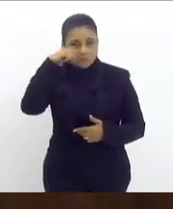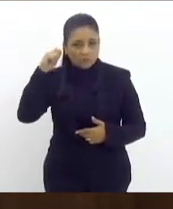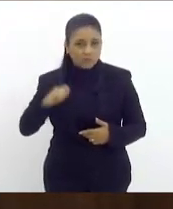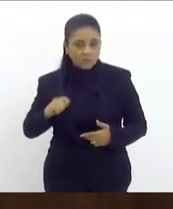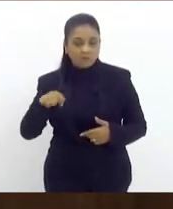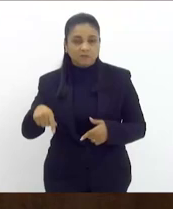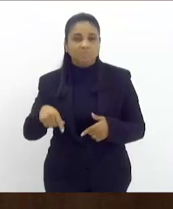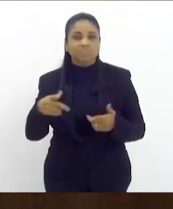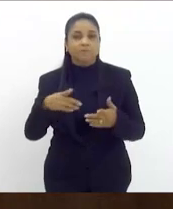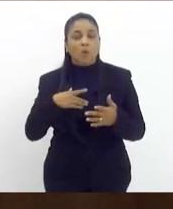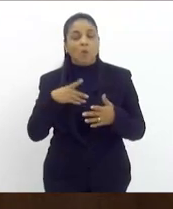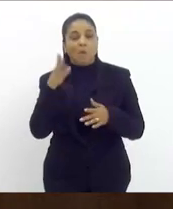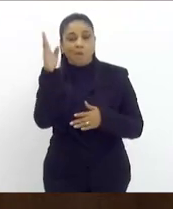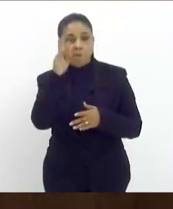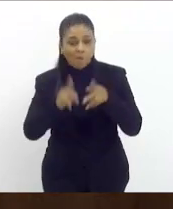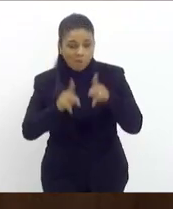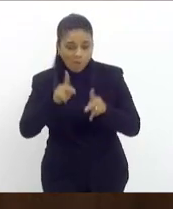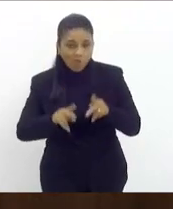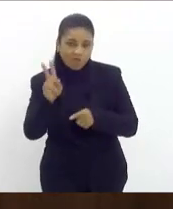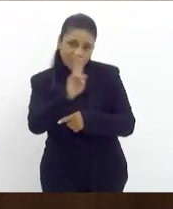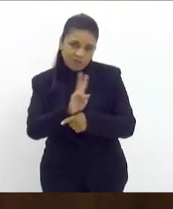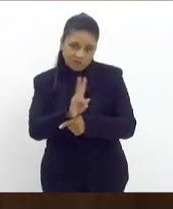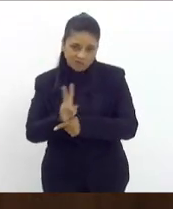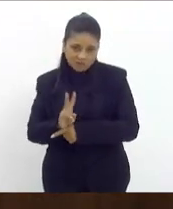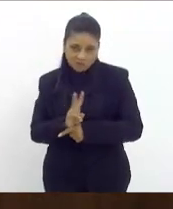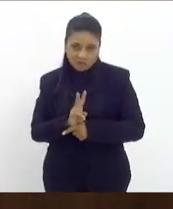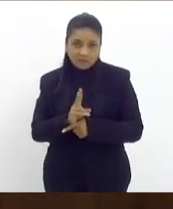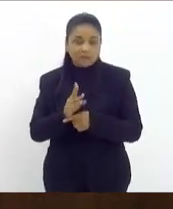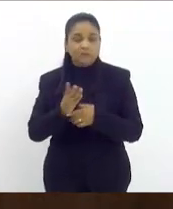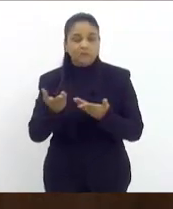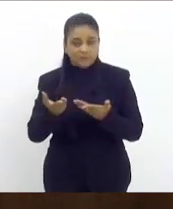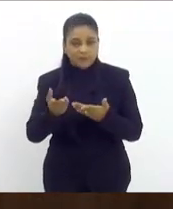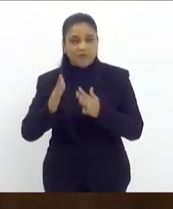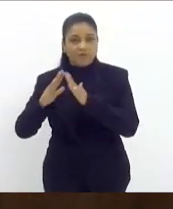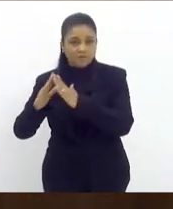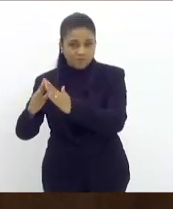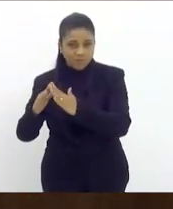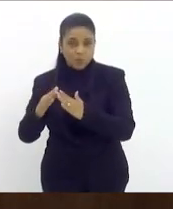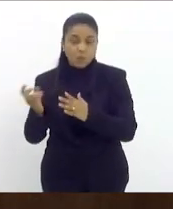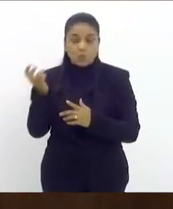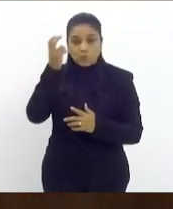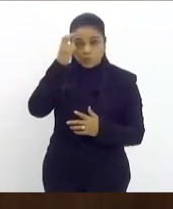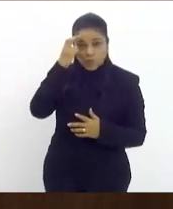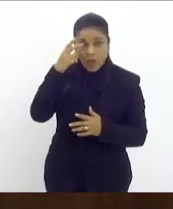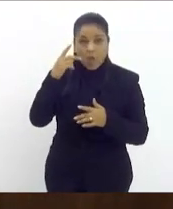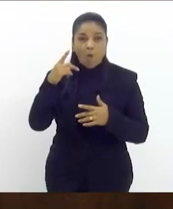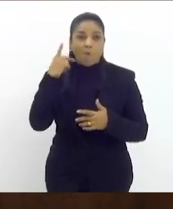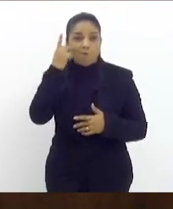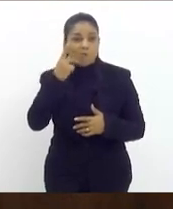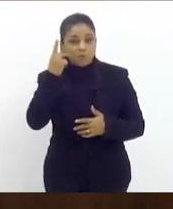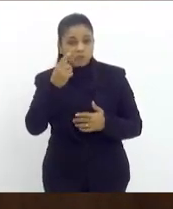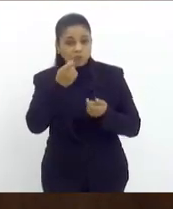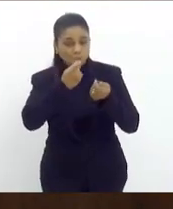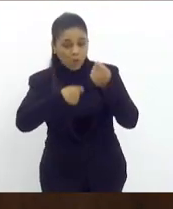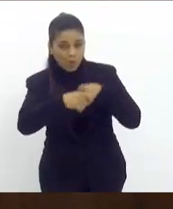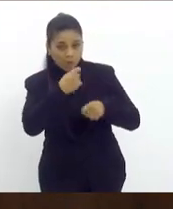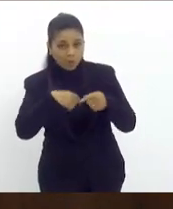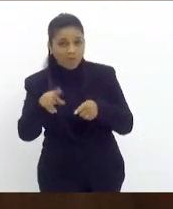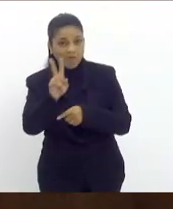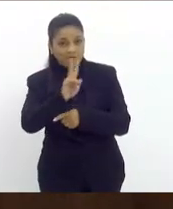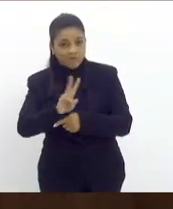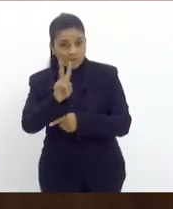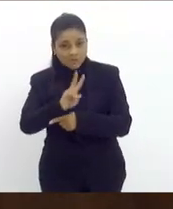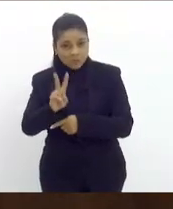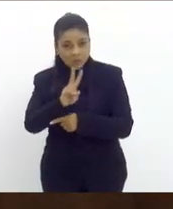um povo irmão como o povo venezuelano então tanto do ponto de vista cultural como política econômica a Venezuela é um